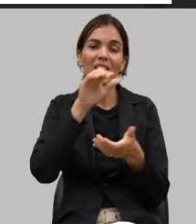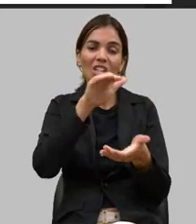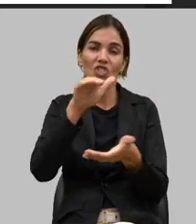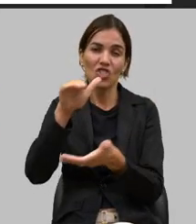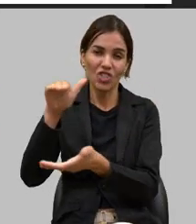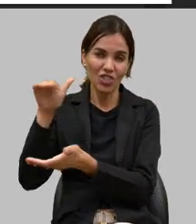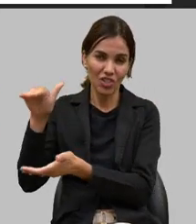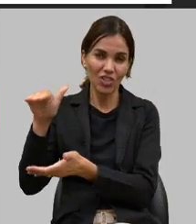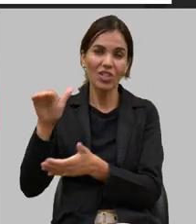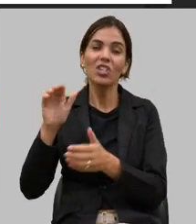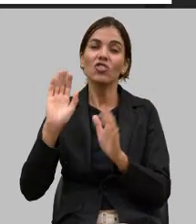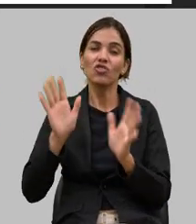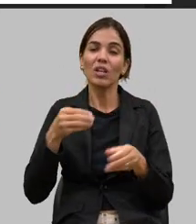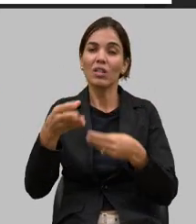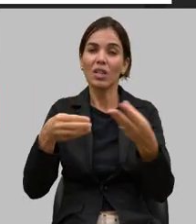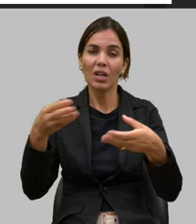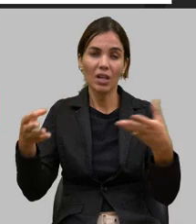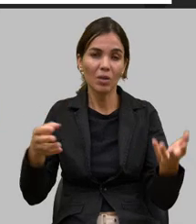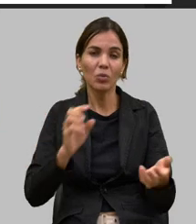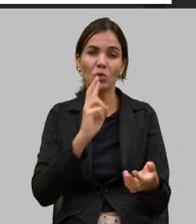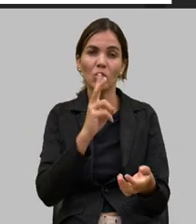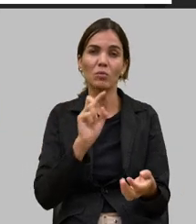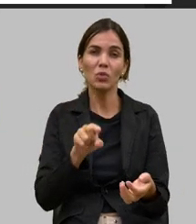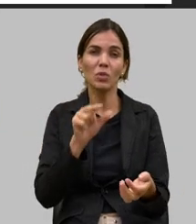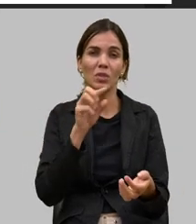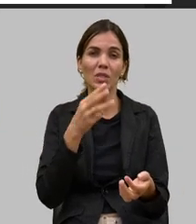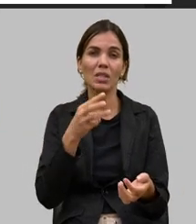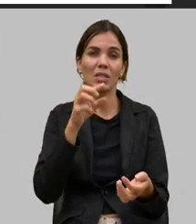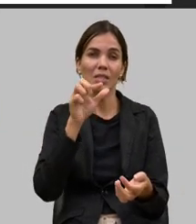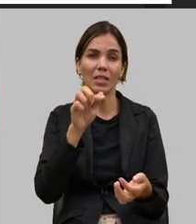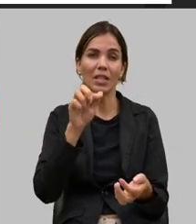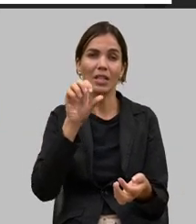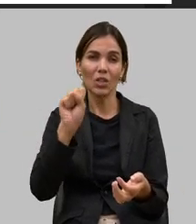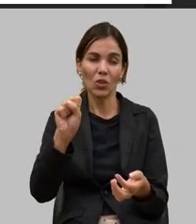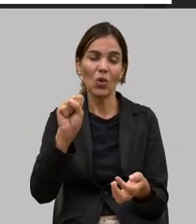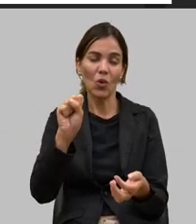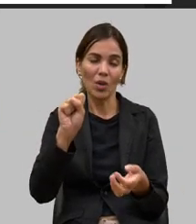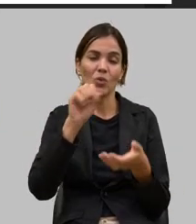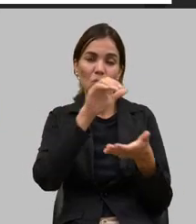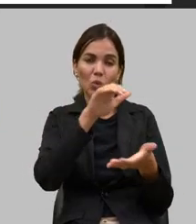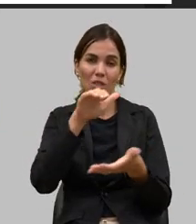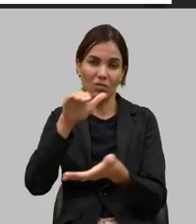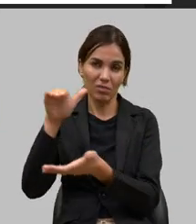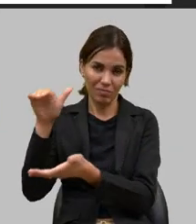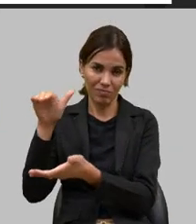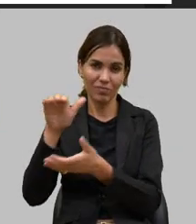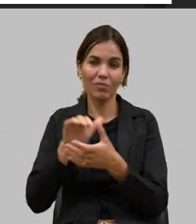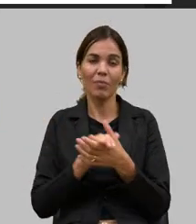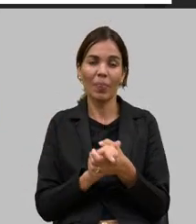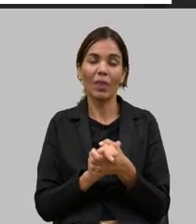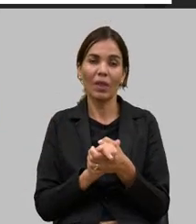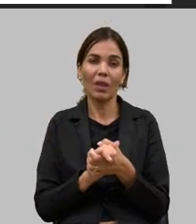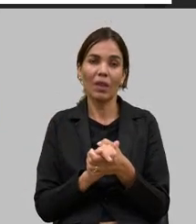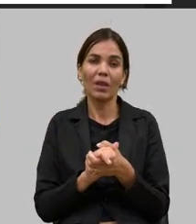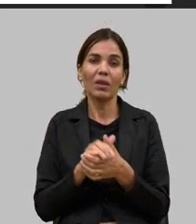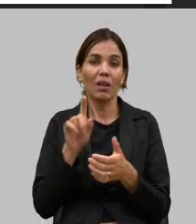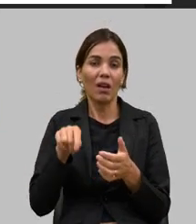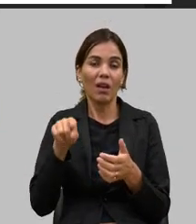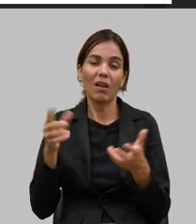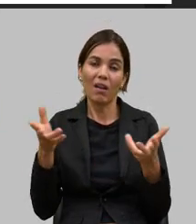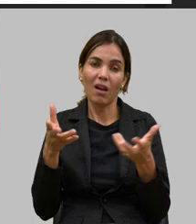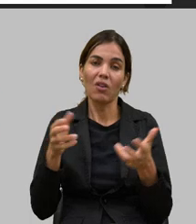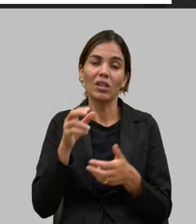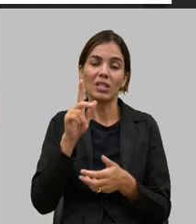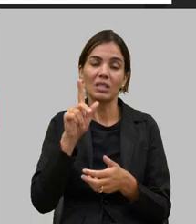.378 kits paralela a isso essa política de irrigação vem de frente mais uma vez nesse PL que se encontra aqui